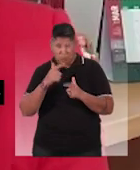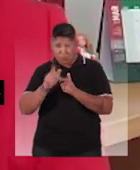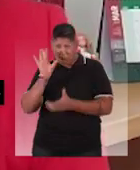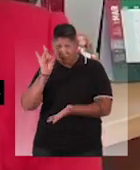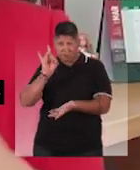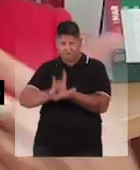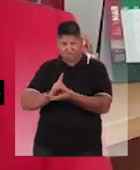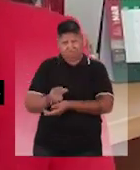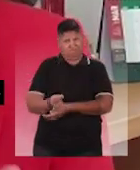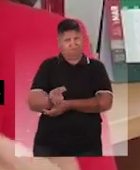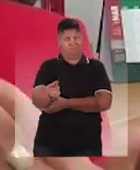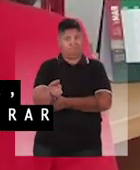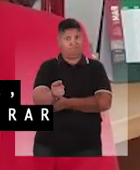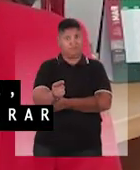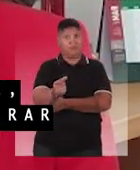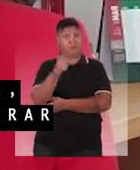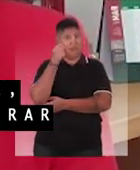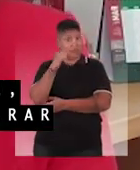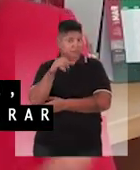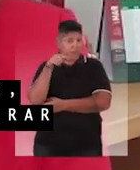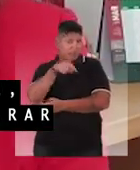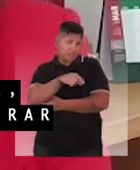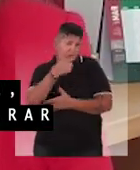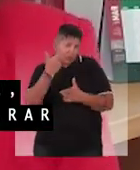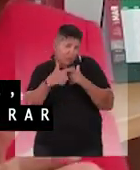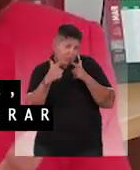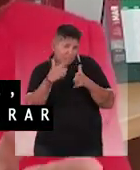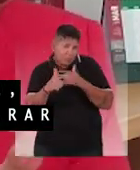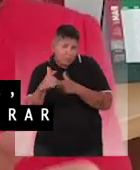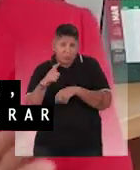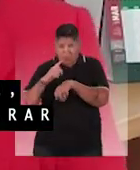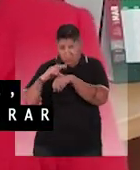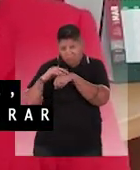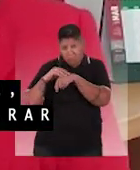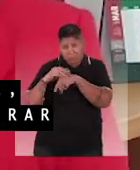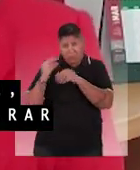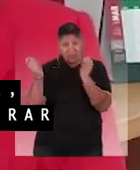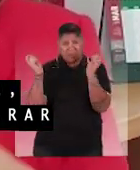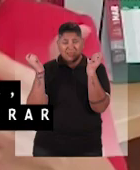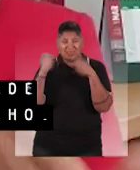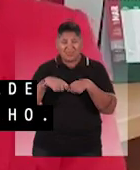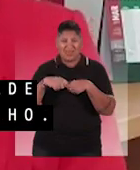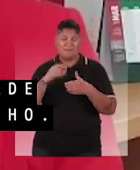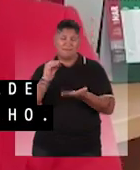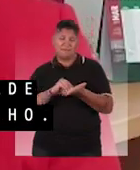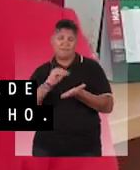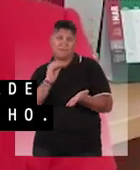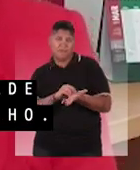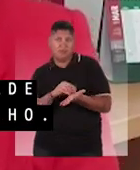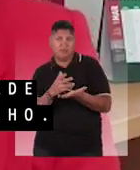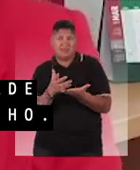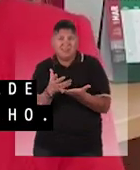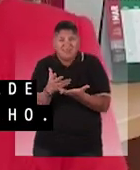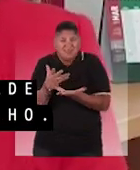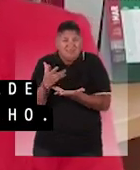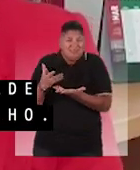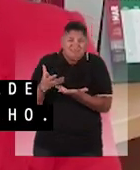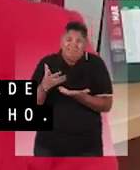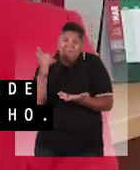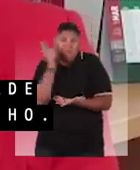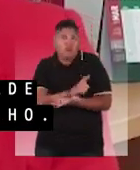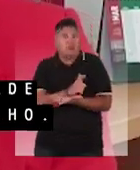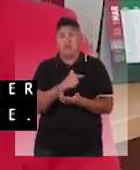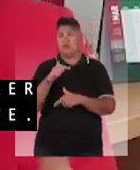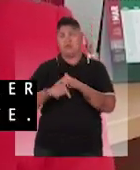permanente para aquele trabalhador e se essa sequela gerar nele uma incapacidade parcial